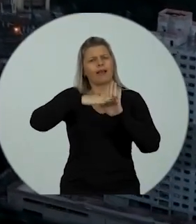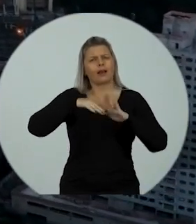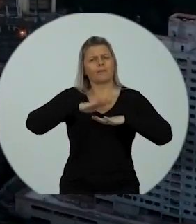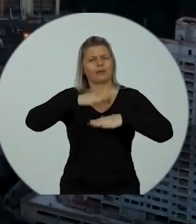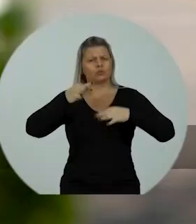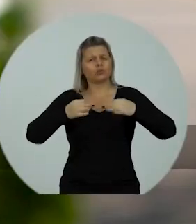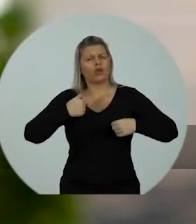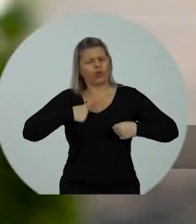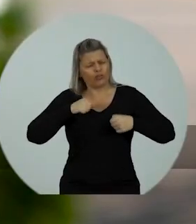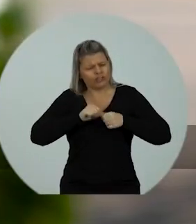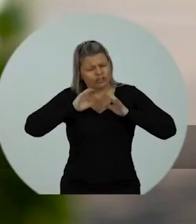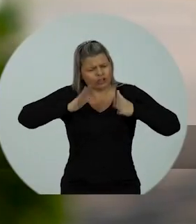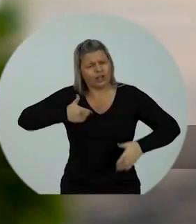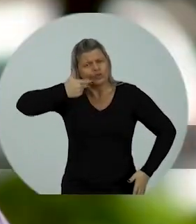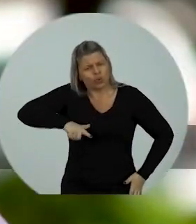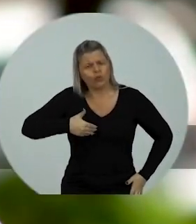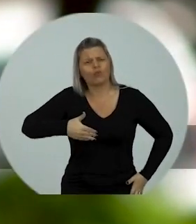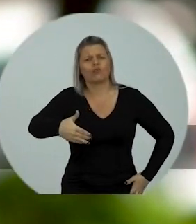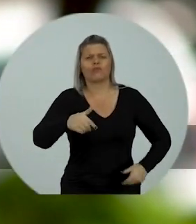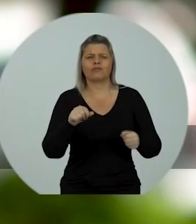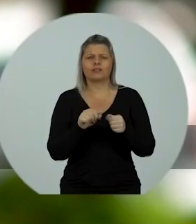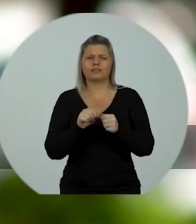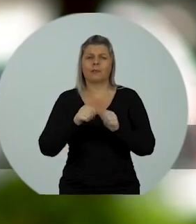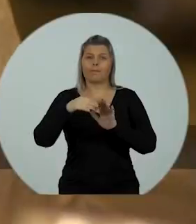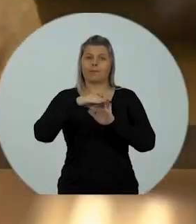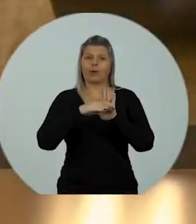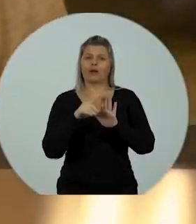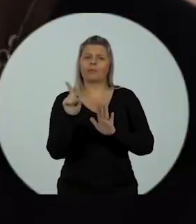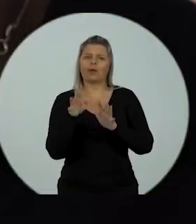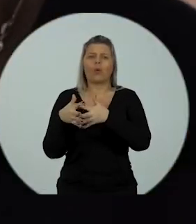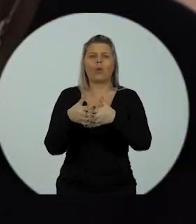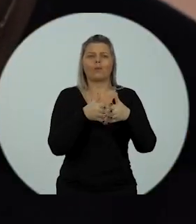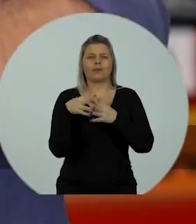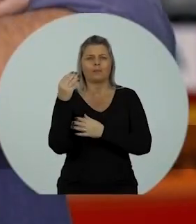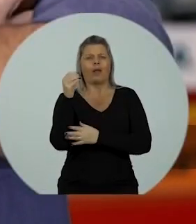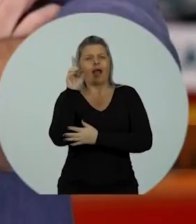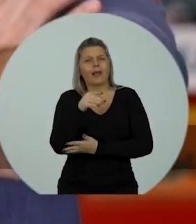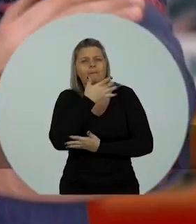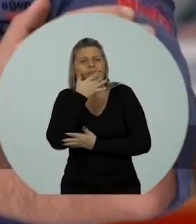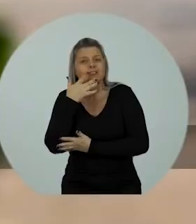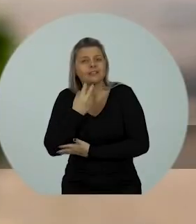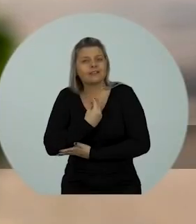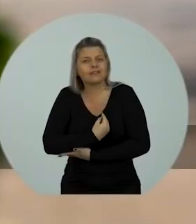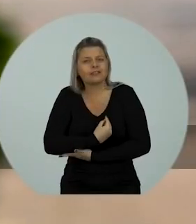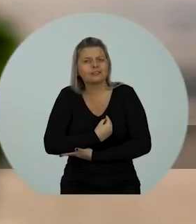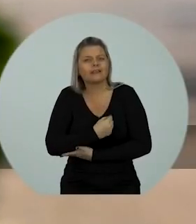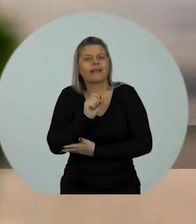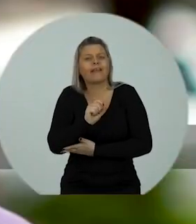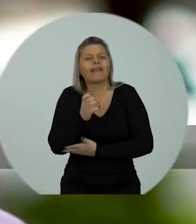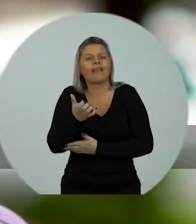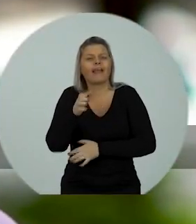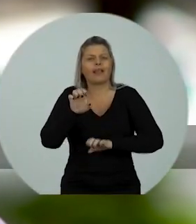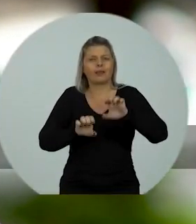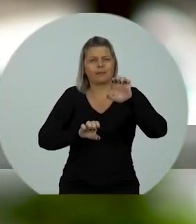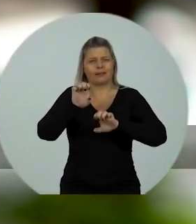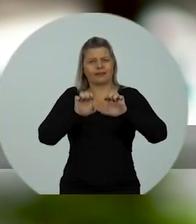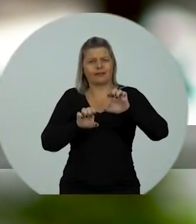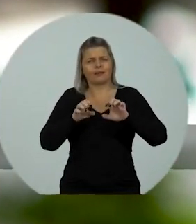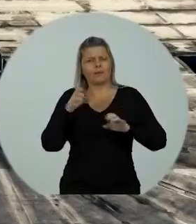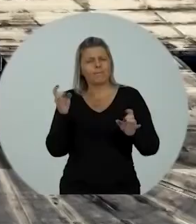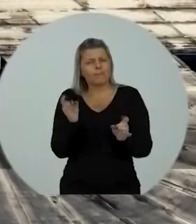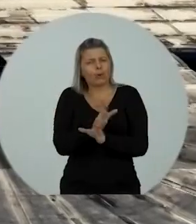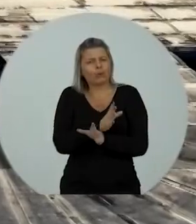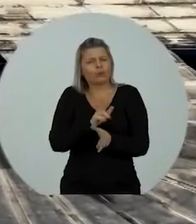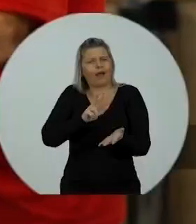critérios mais justos. Já fiz e vou fazer de novo. Programa Descomplica Boa. Para facilitar a vida de quem quer